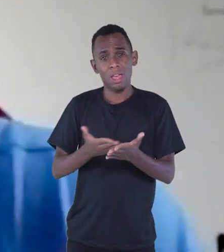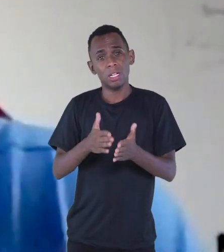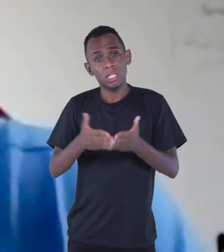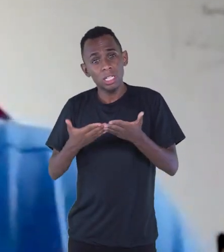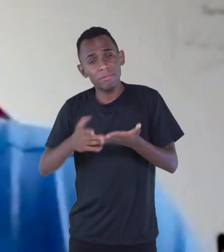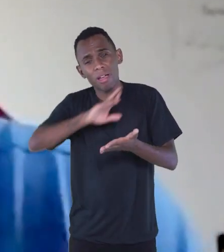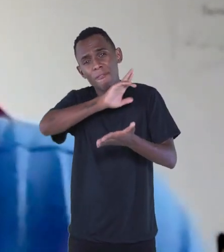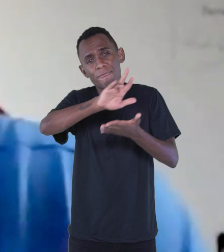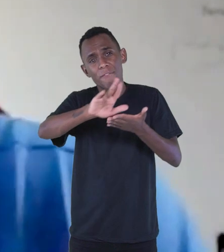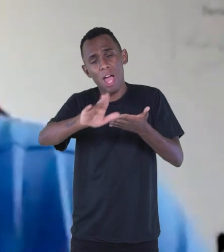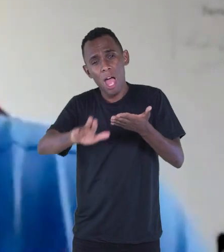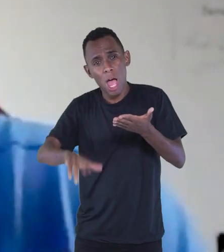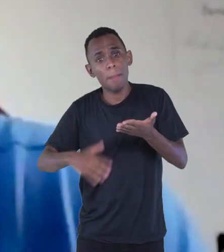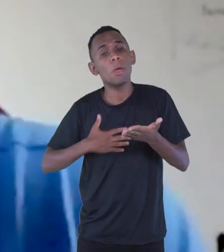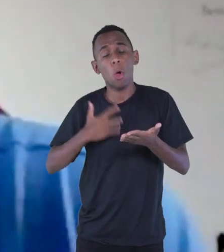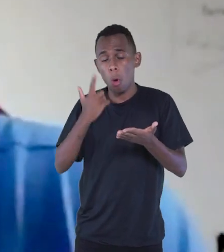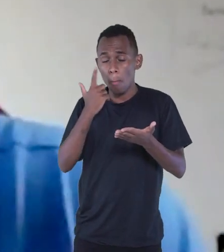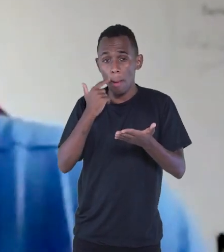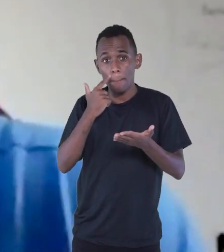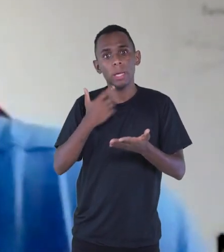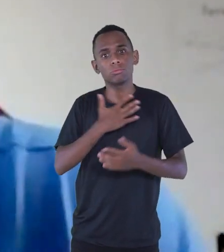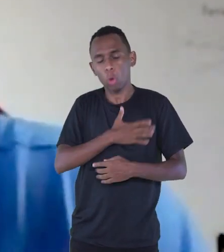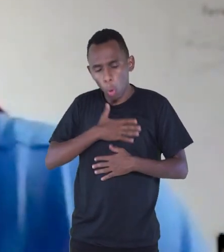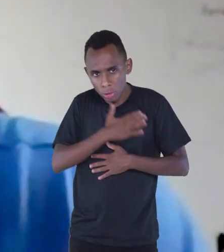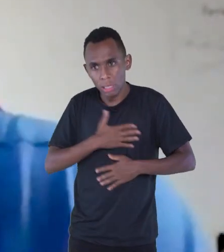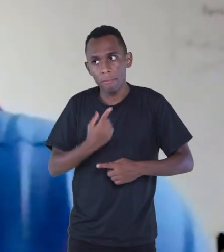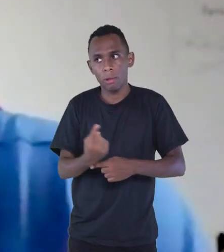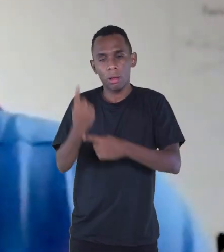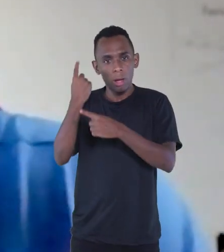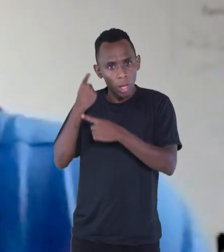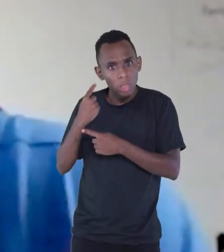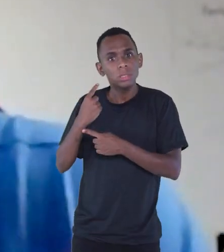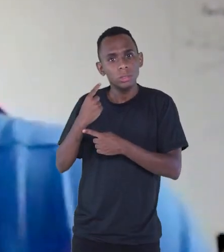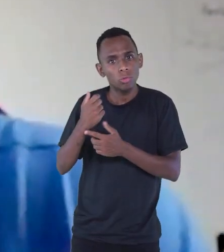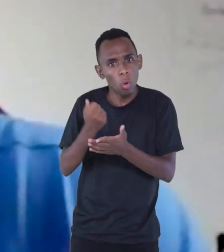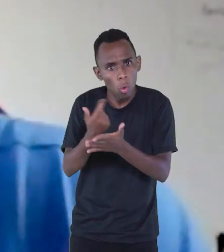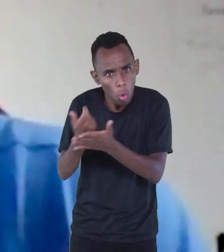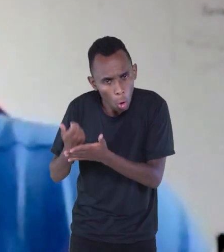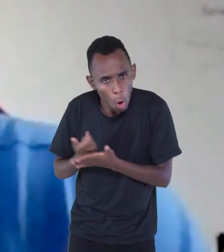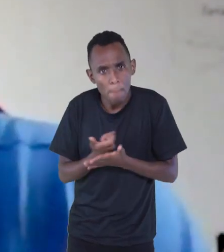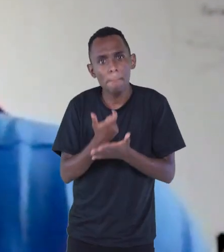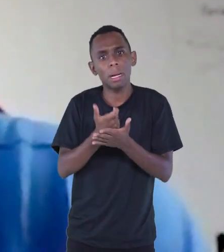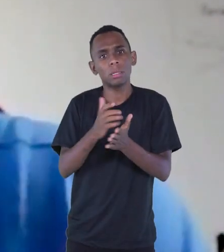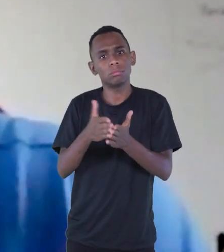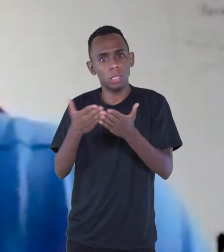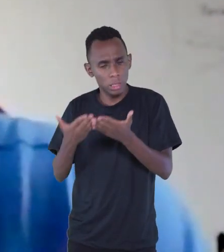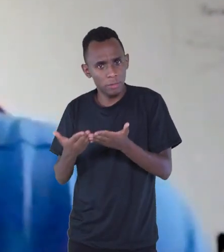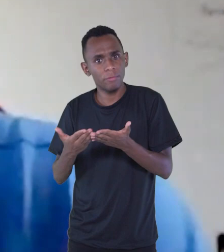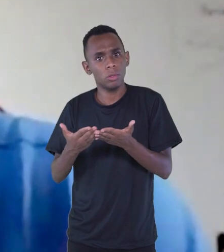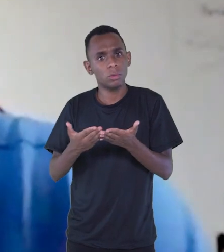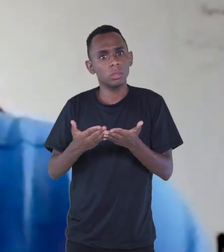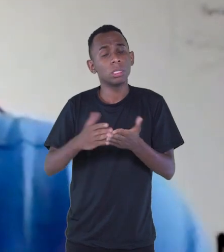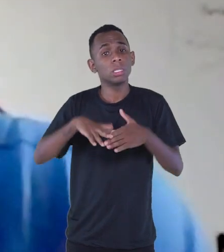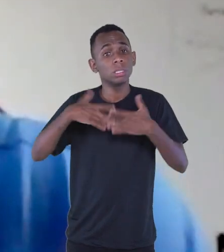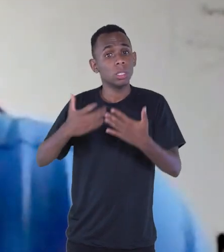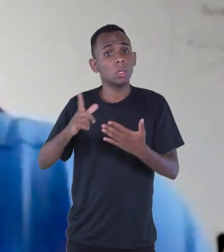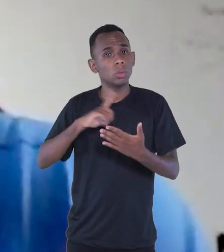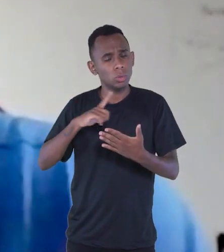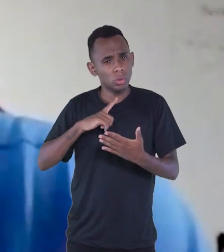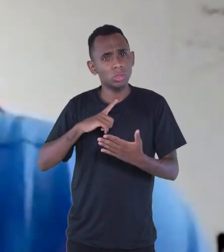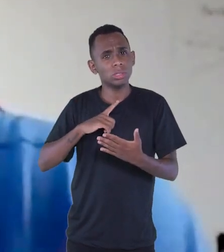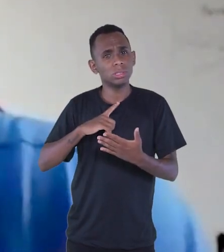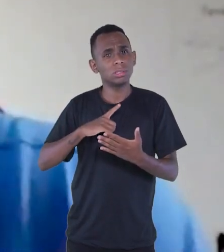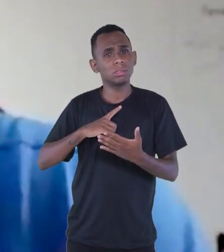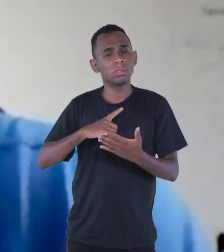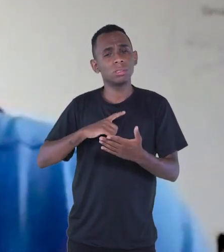assinava aquelas seleções. Eu nunca soube pronunciar o nome, Heather's Disney. Ele assinava e aqueles livros ficavam lá em casa.